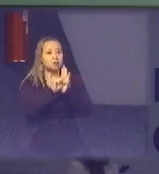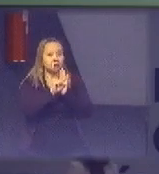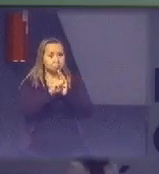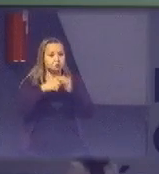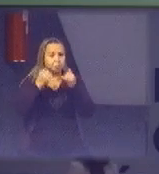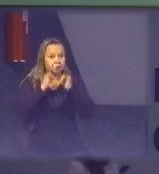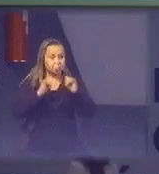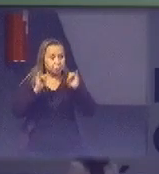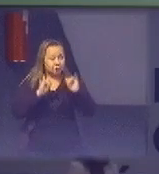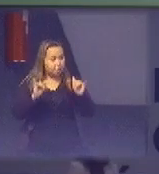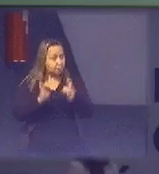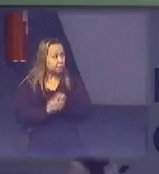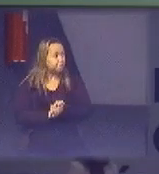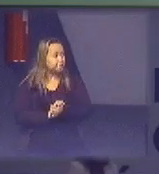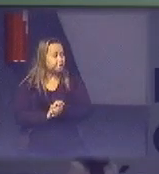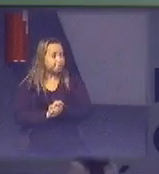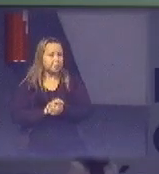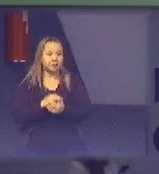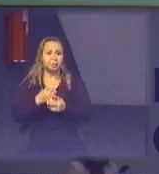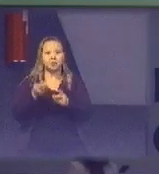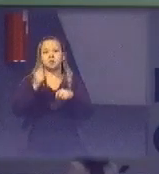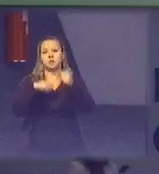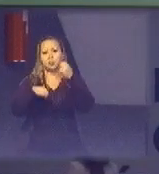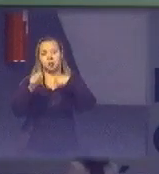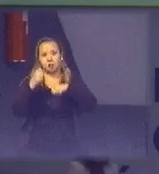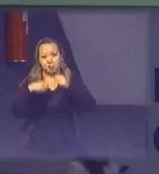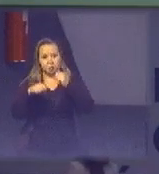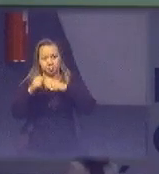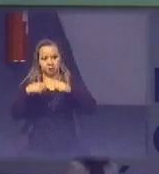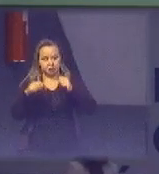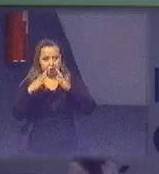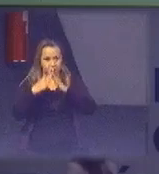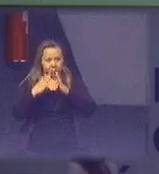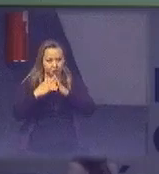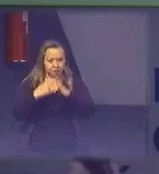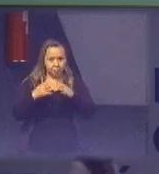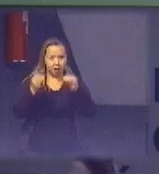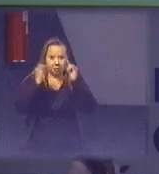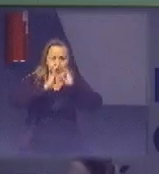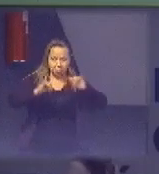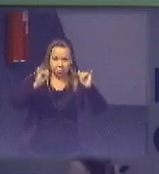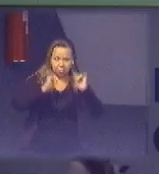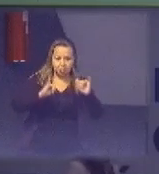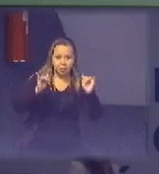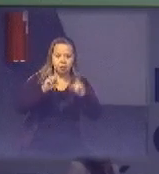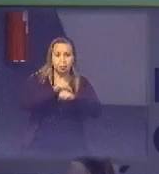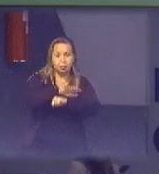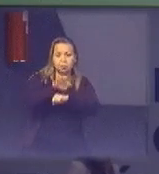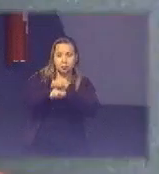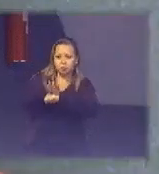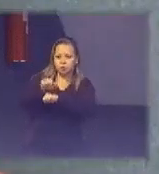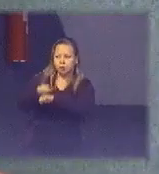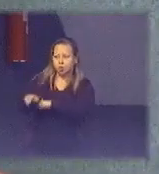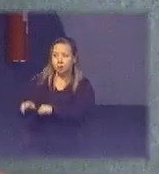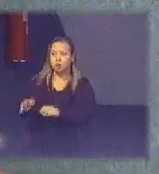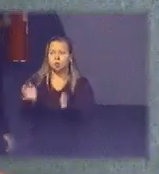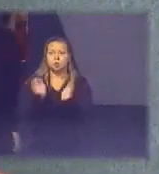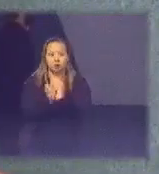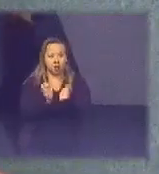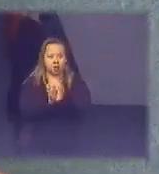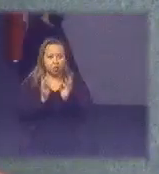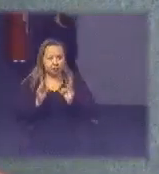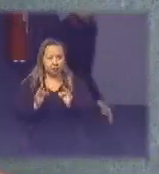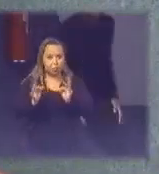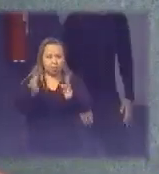consensado entre comércio o CNC está nisso entre distribuidores entre equipe técnica do ministério do meio ambiente